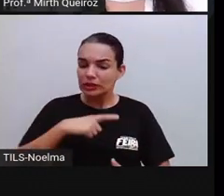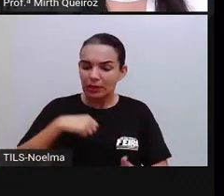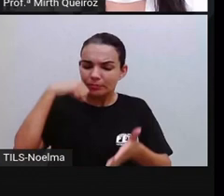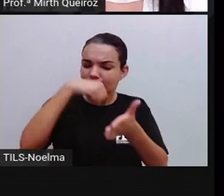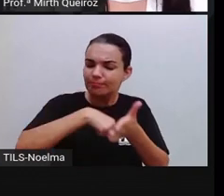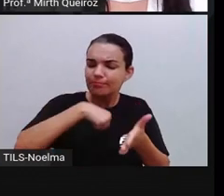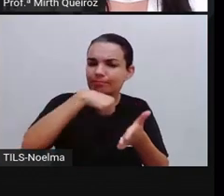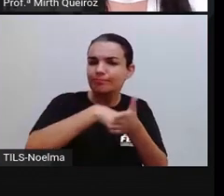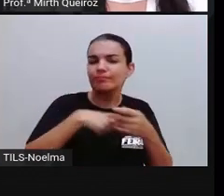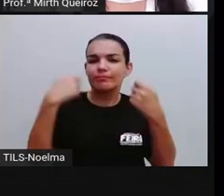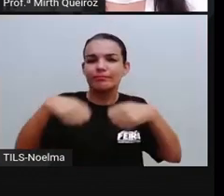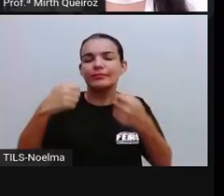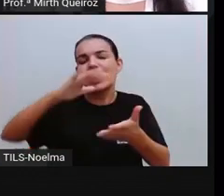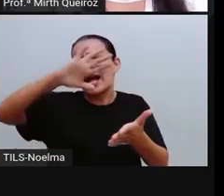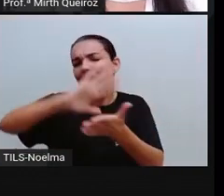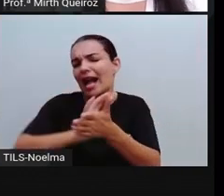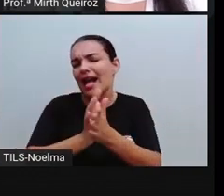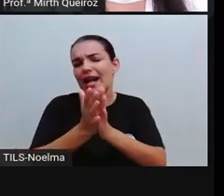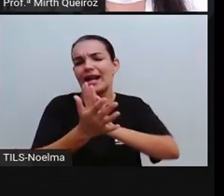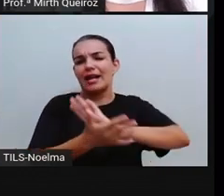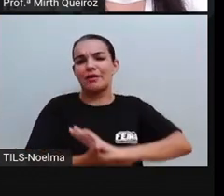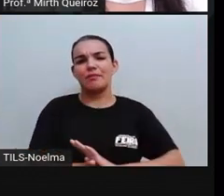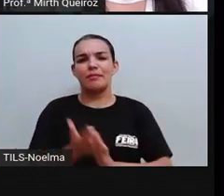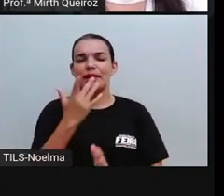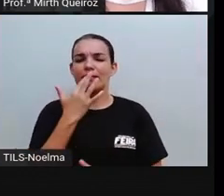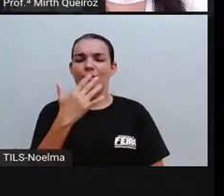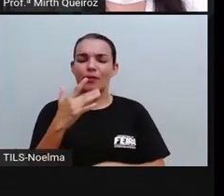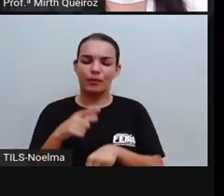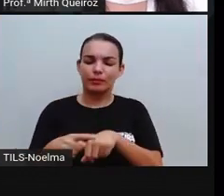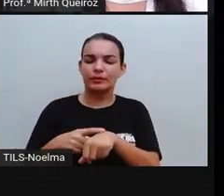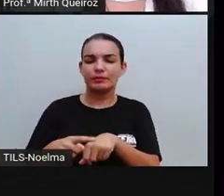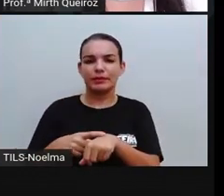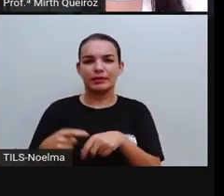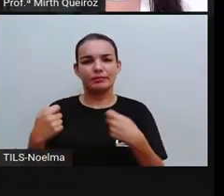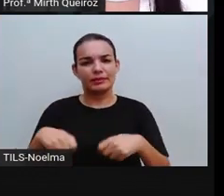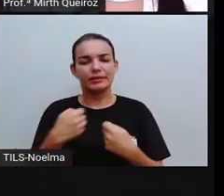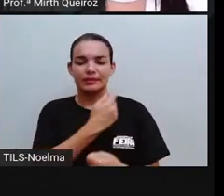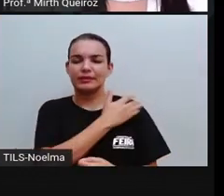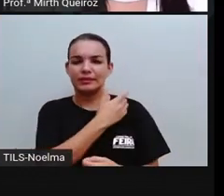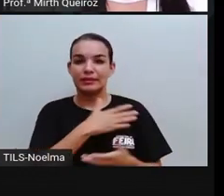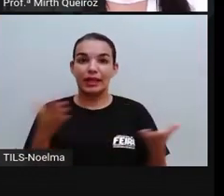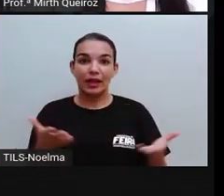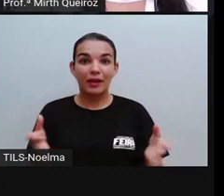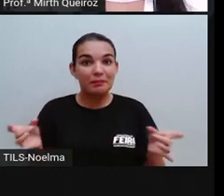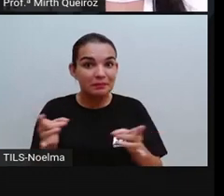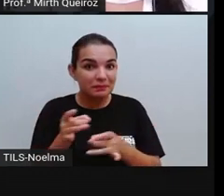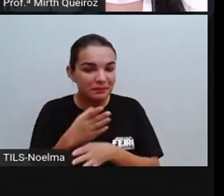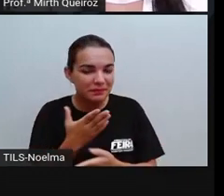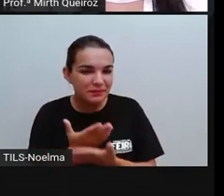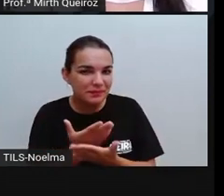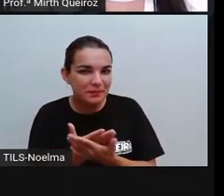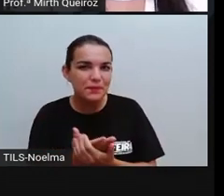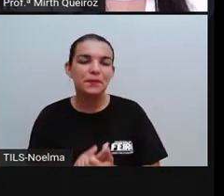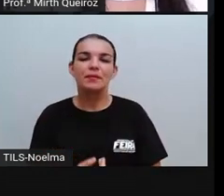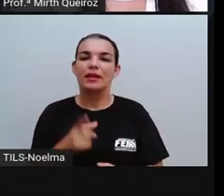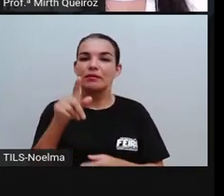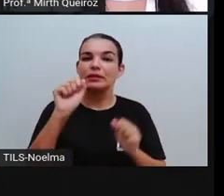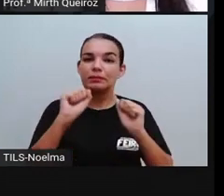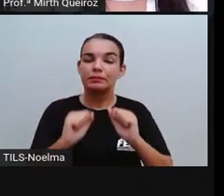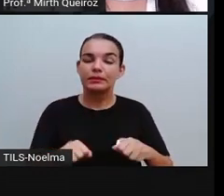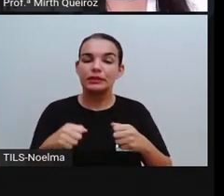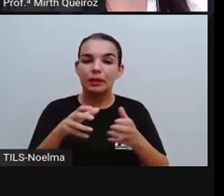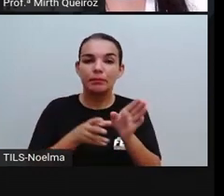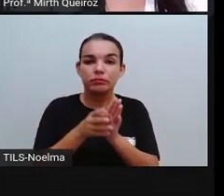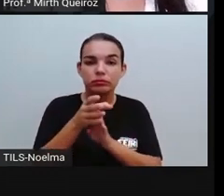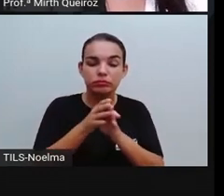né? De combater o racismo, independente da nossa tonalidade de pele. A nossa aula, ela vai ficando por aqui. Pegue lá